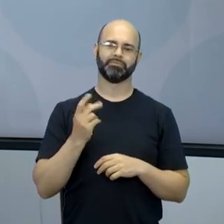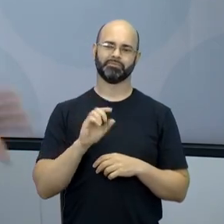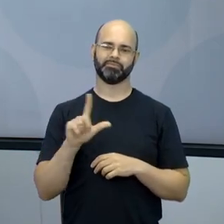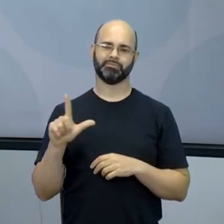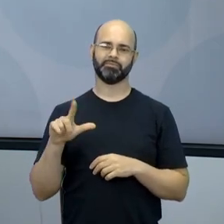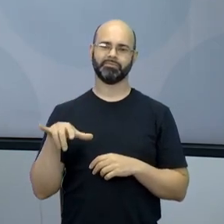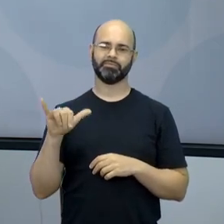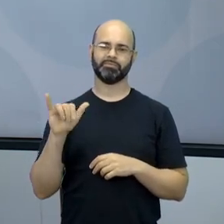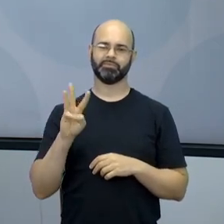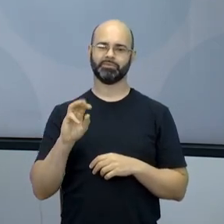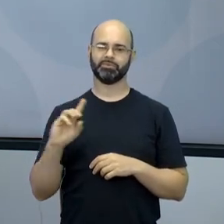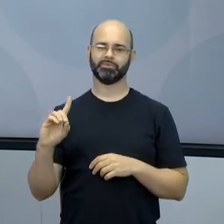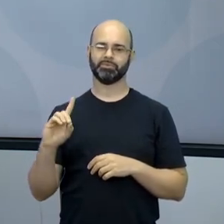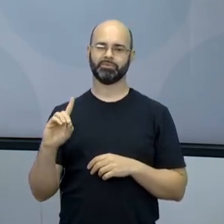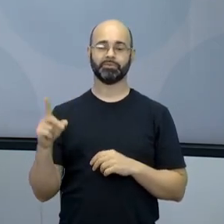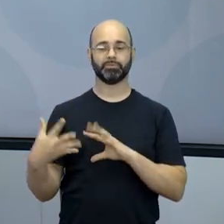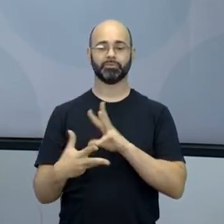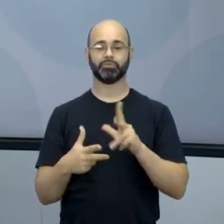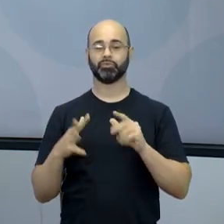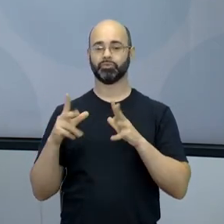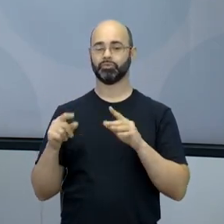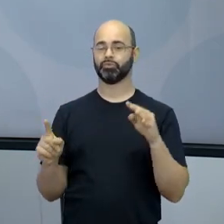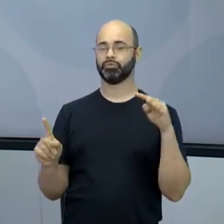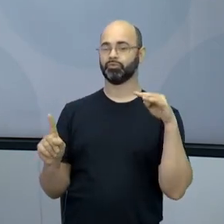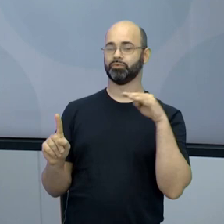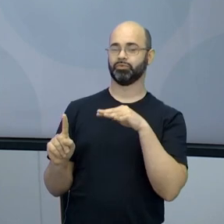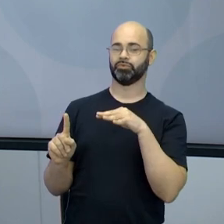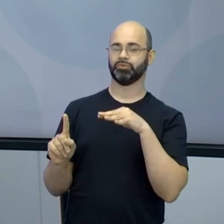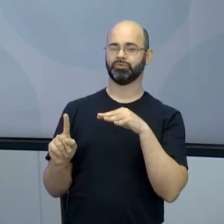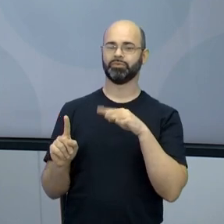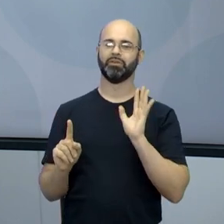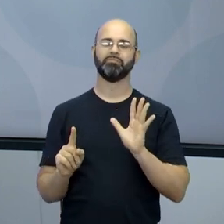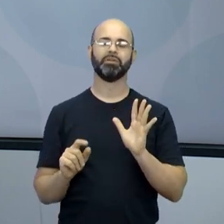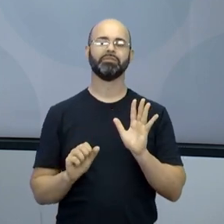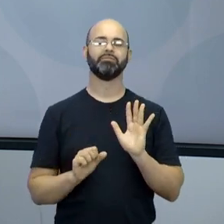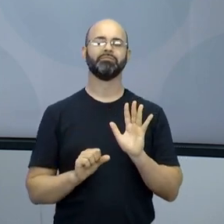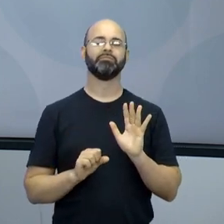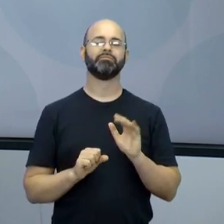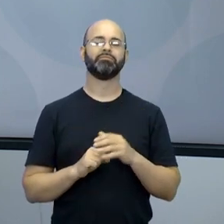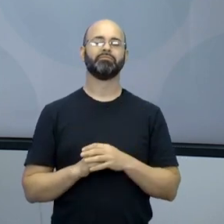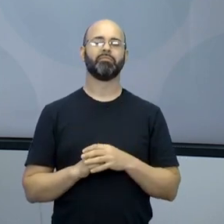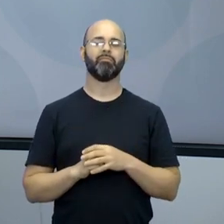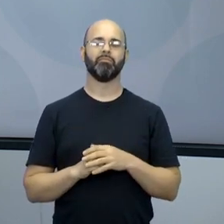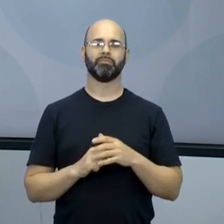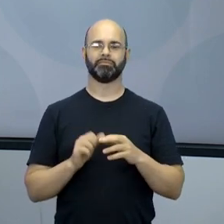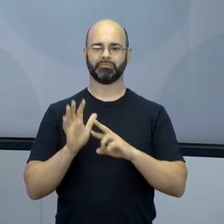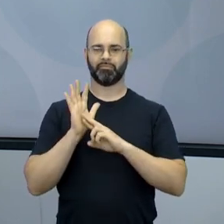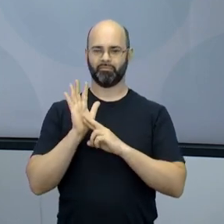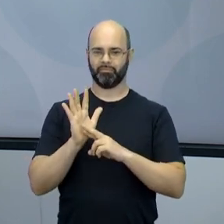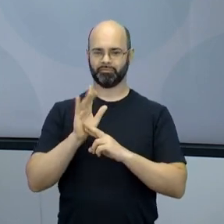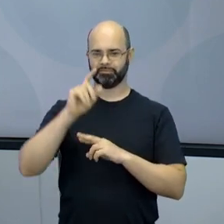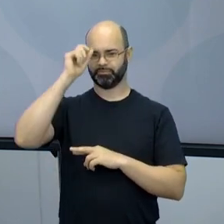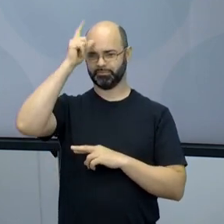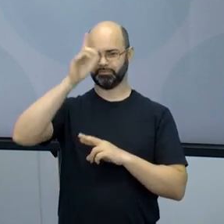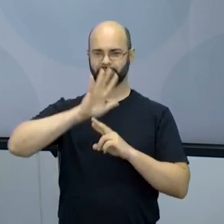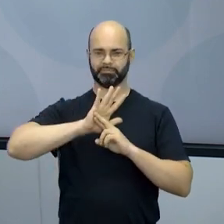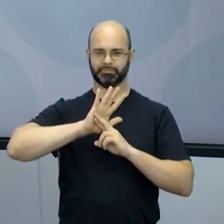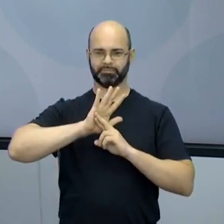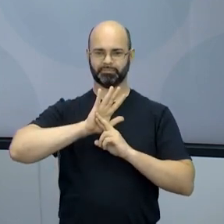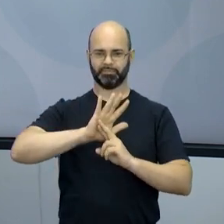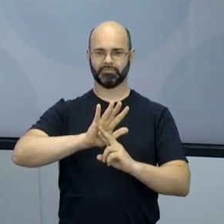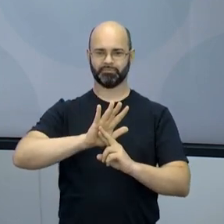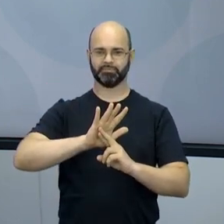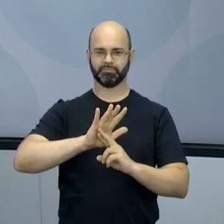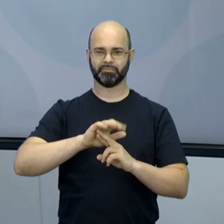o mundo inteiro vê. E aí tem esse ponto, porque as representações culturais que levam o